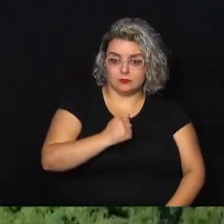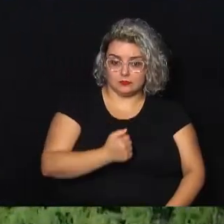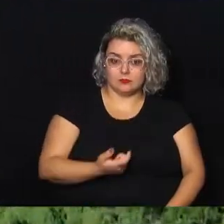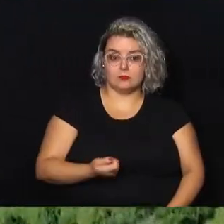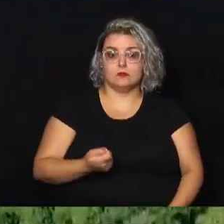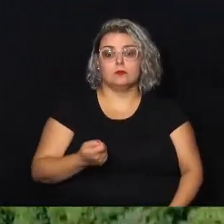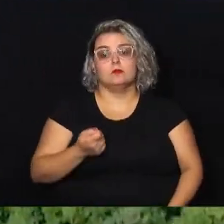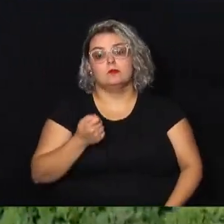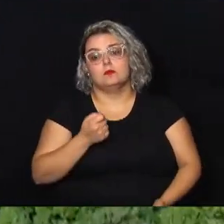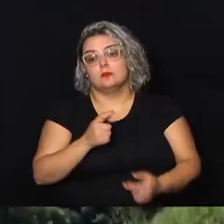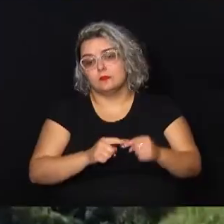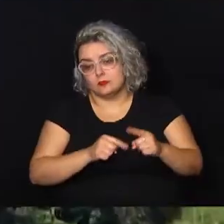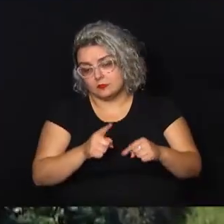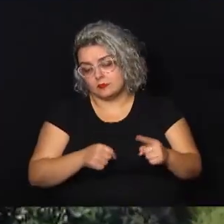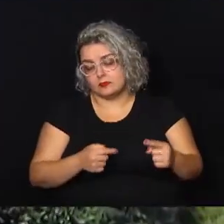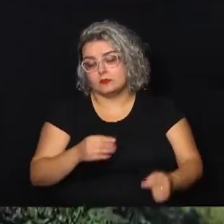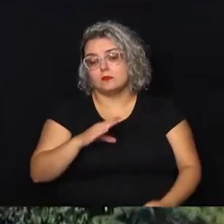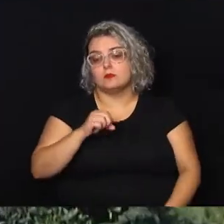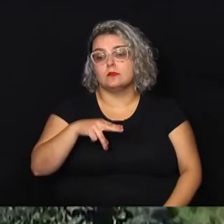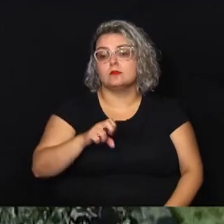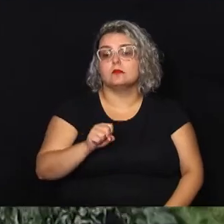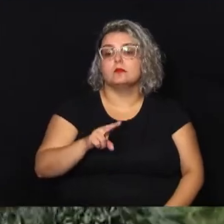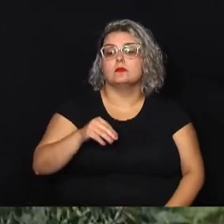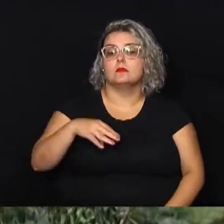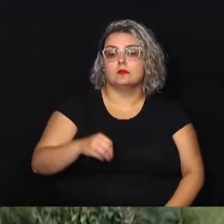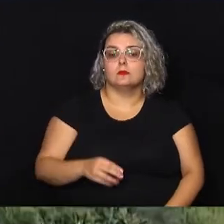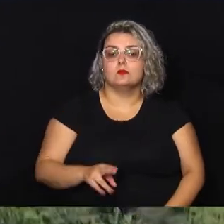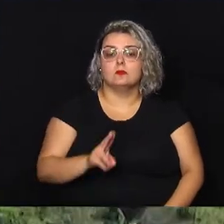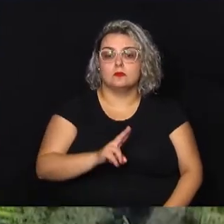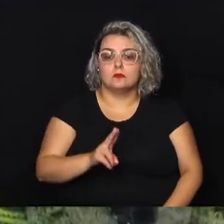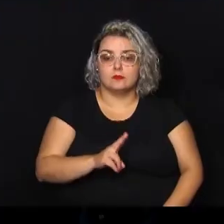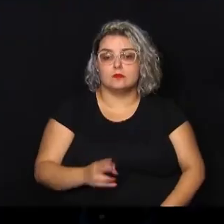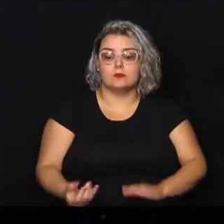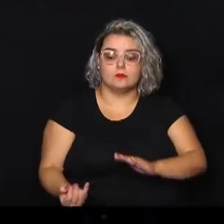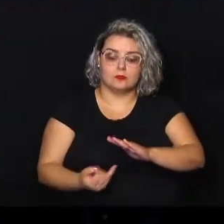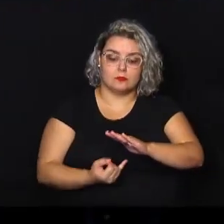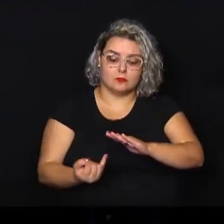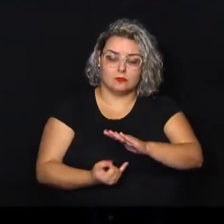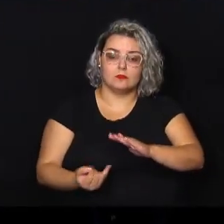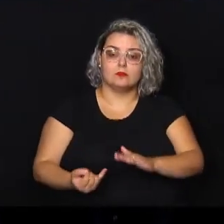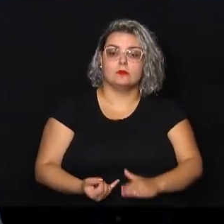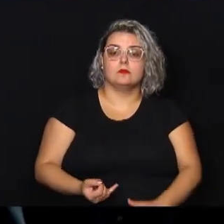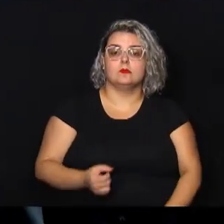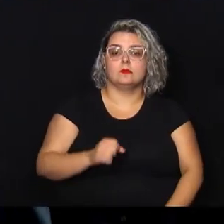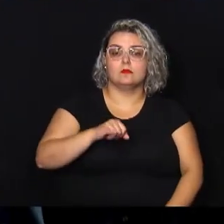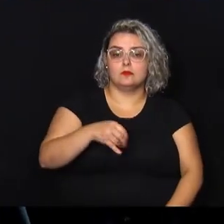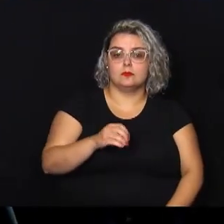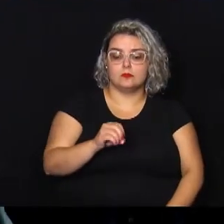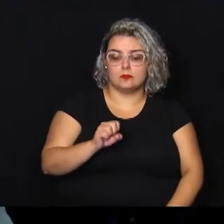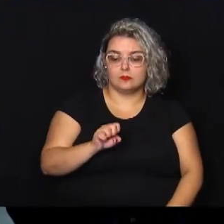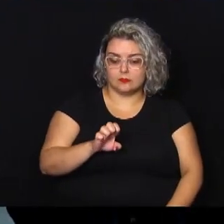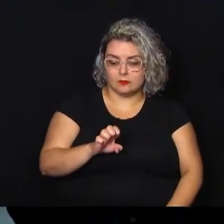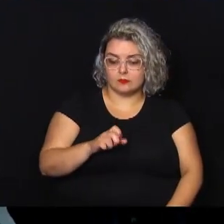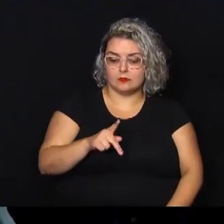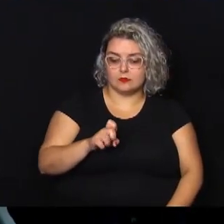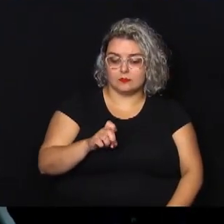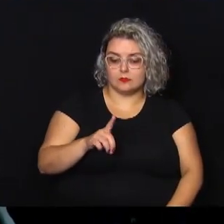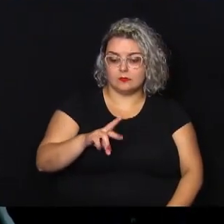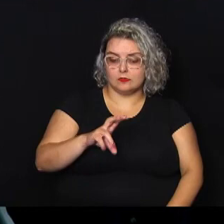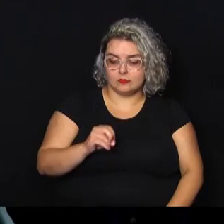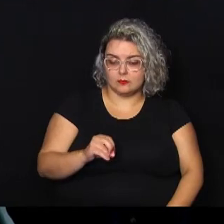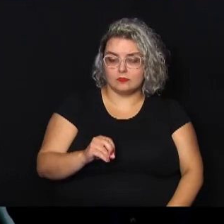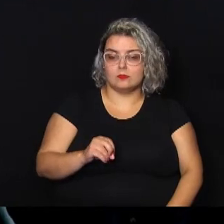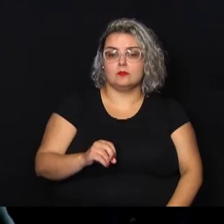consumo a ser utilizado pela Fundação José Pedro de Oliveira. E também para a compra de